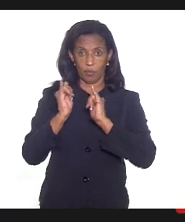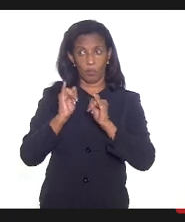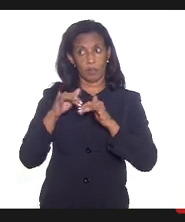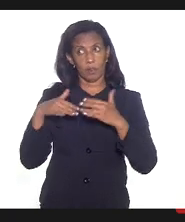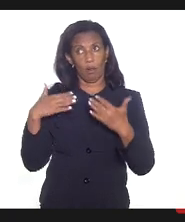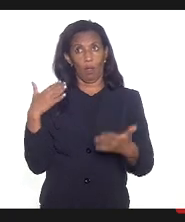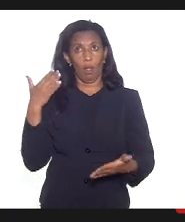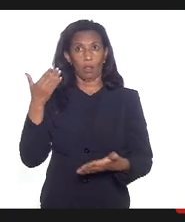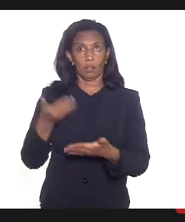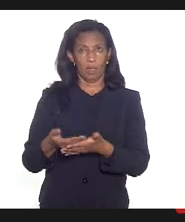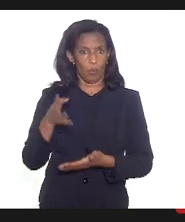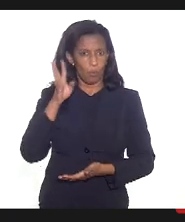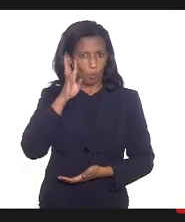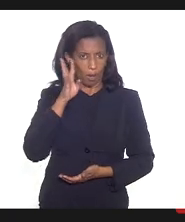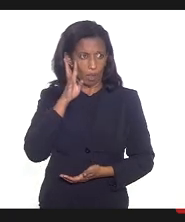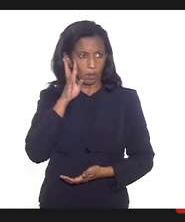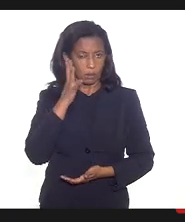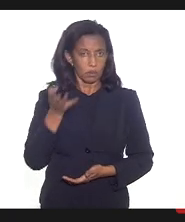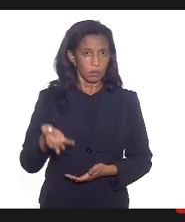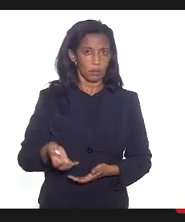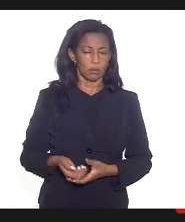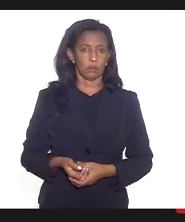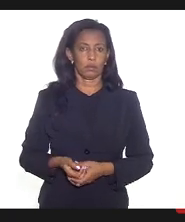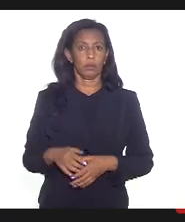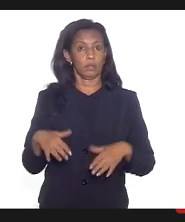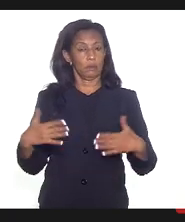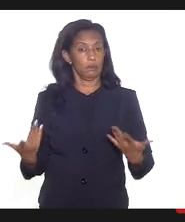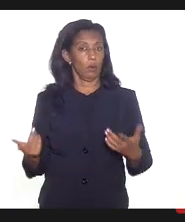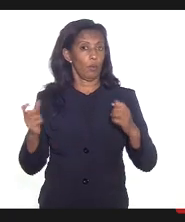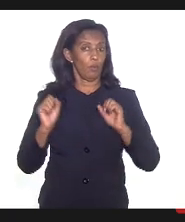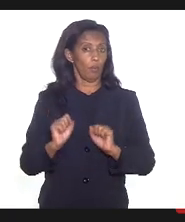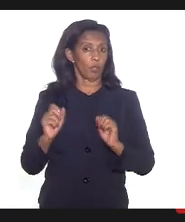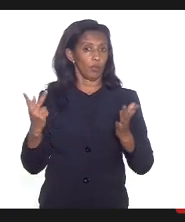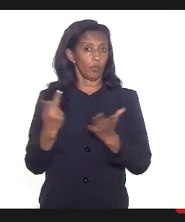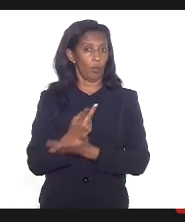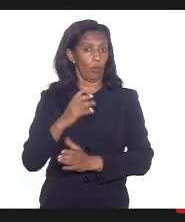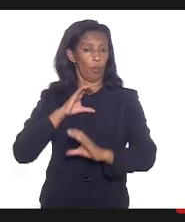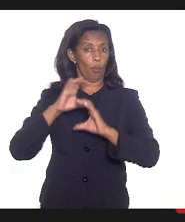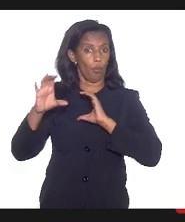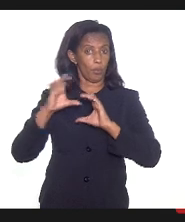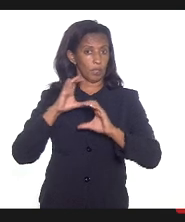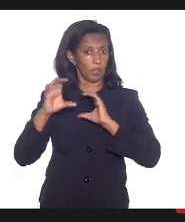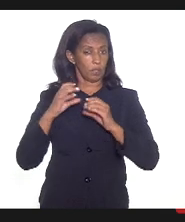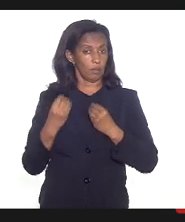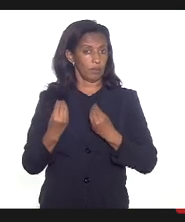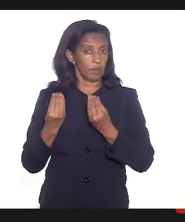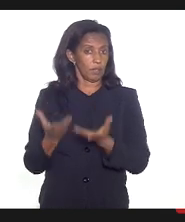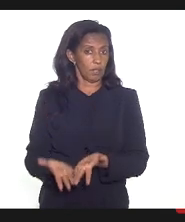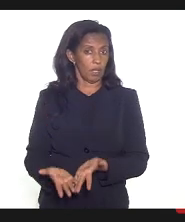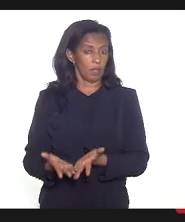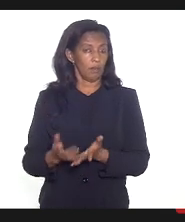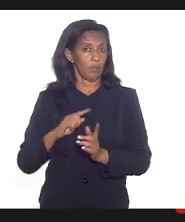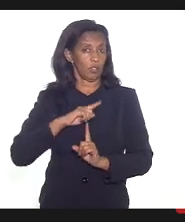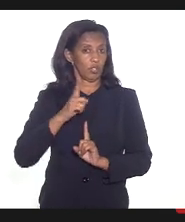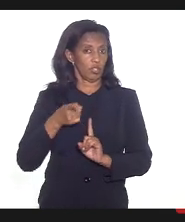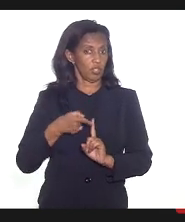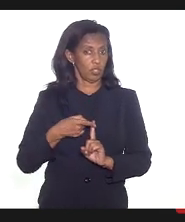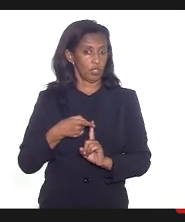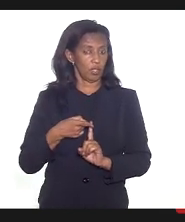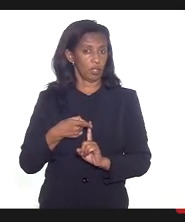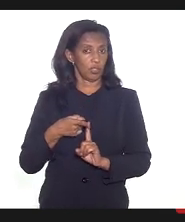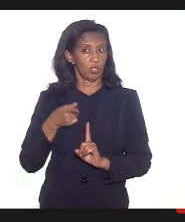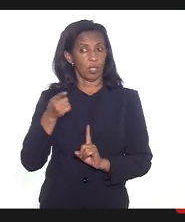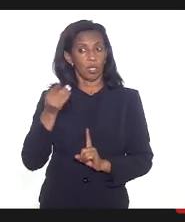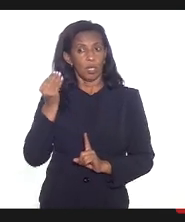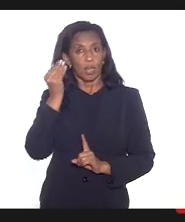quarta é isso e provavelmente a comunicação vai ser dada para as gestantes e tentar